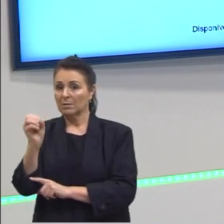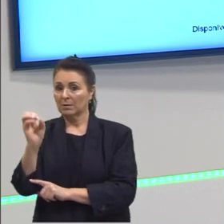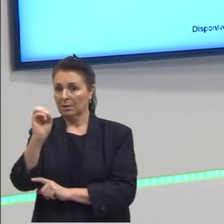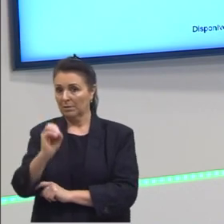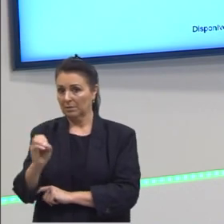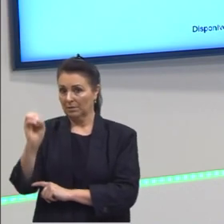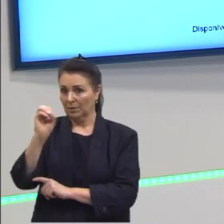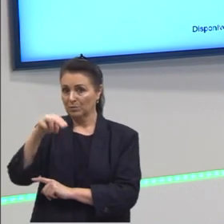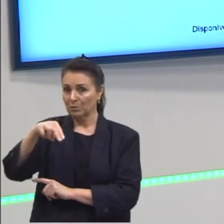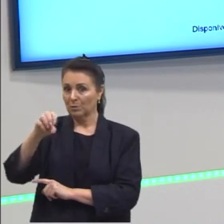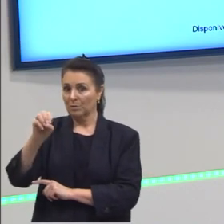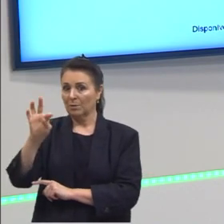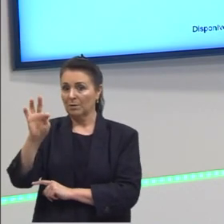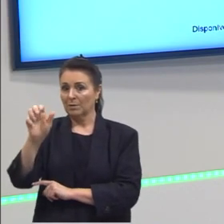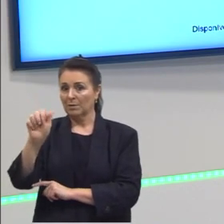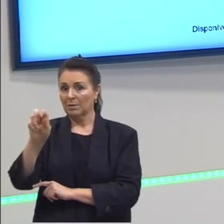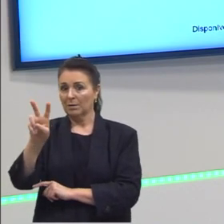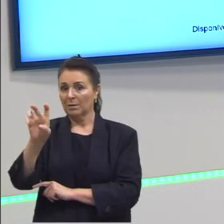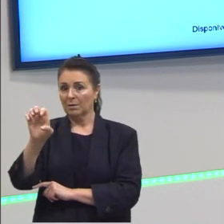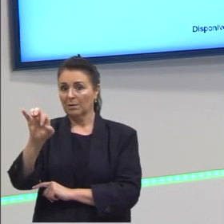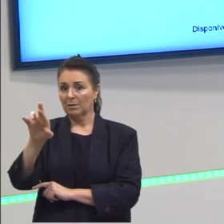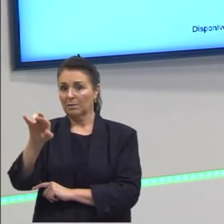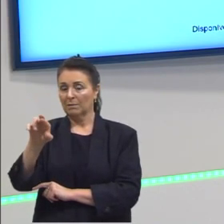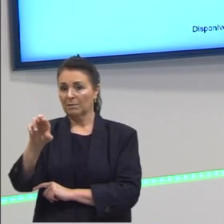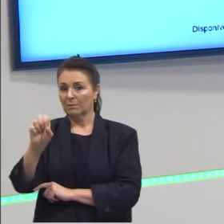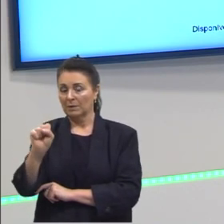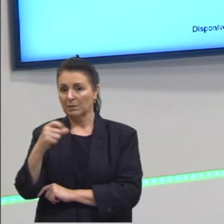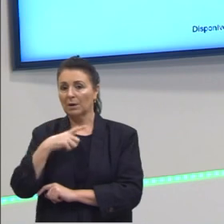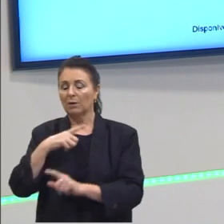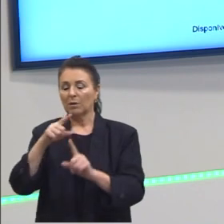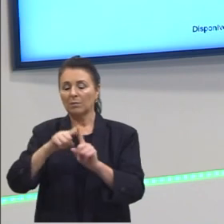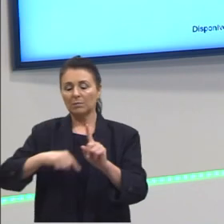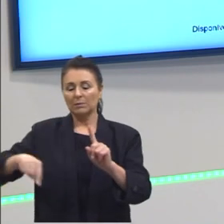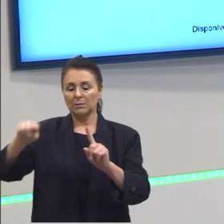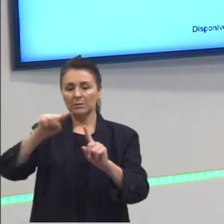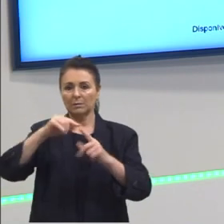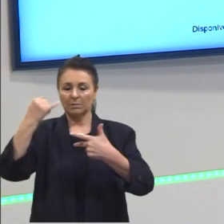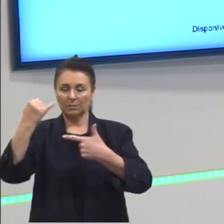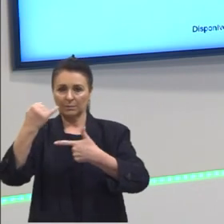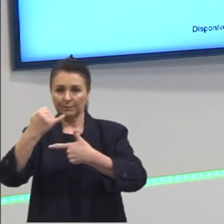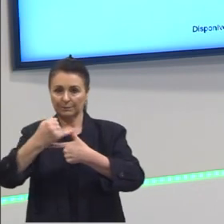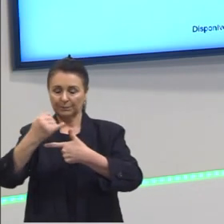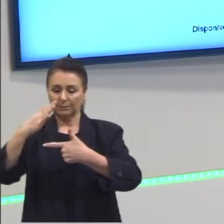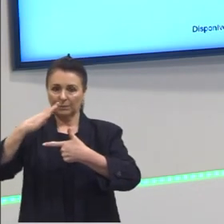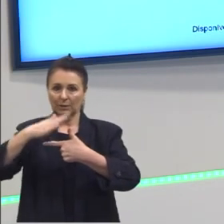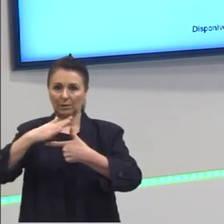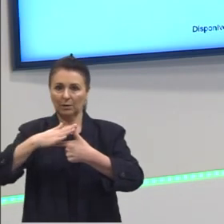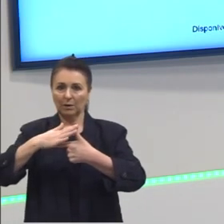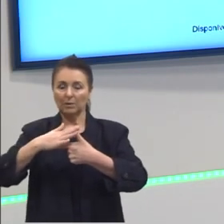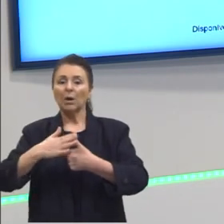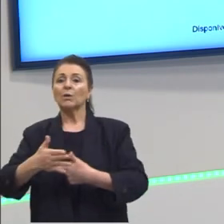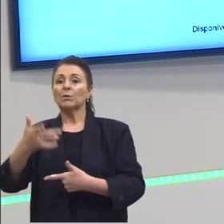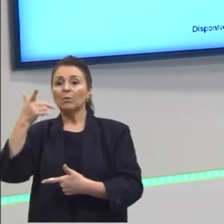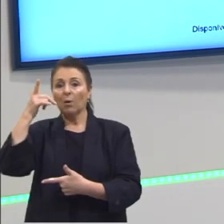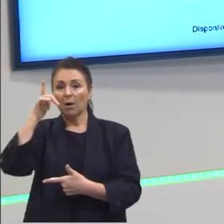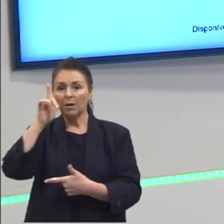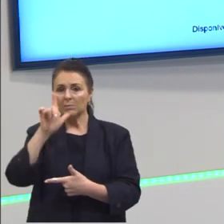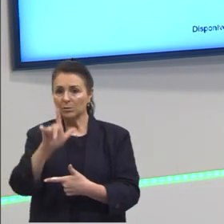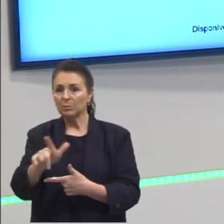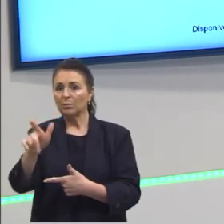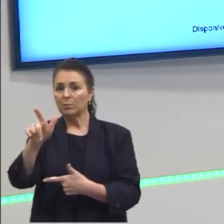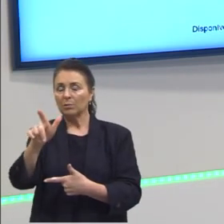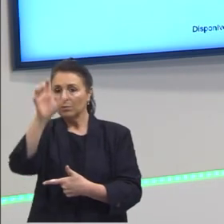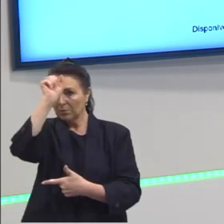Mas, aqui, com o círculo trigonométrico, nós conseguimos definir seno, cosseno e tangente para